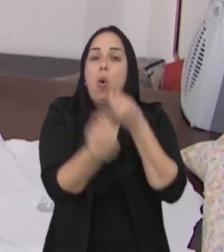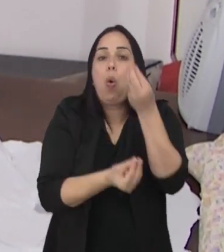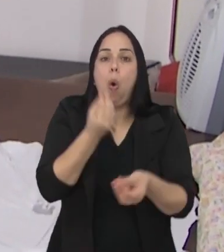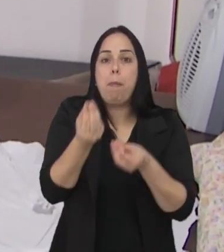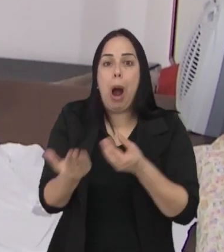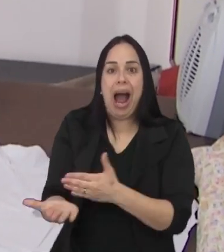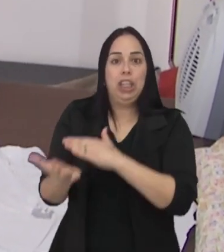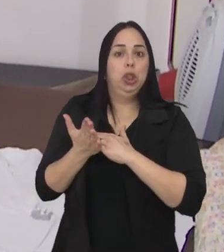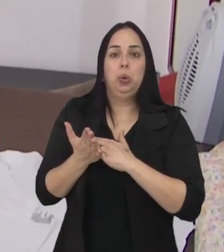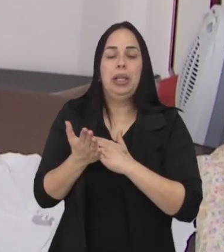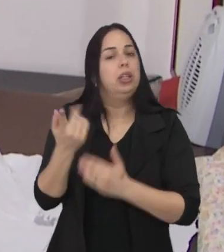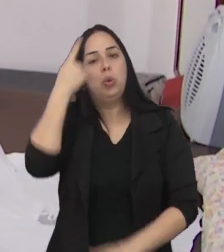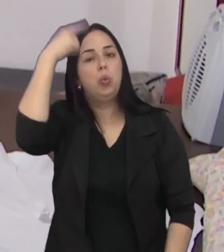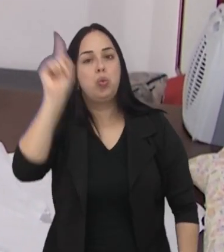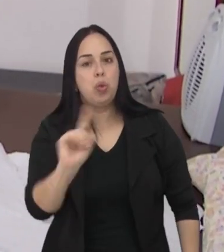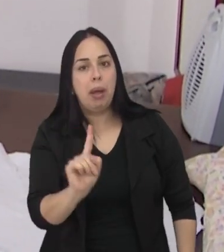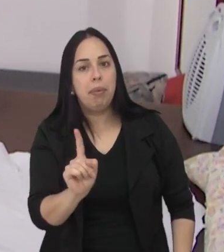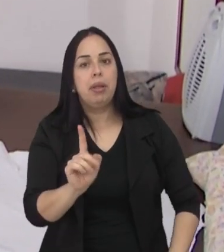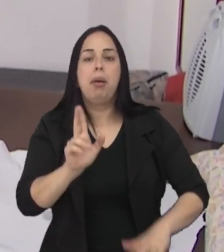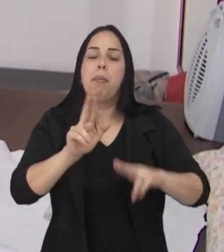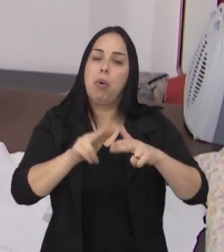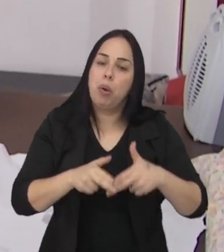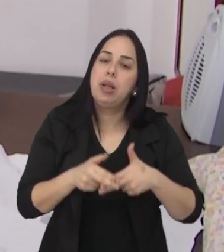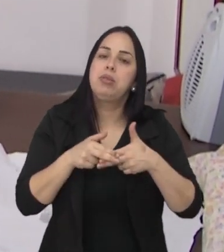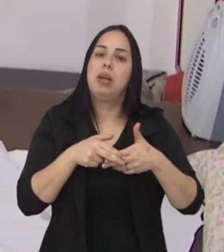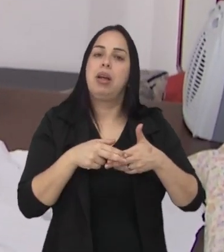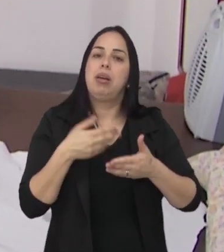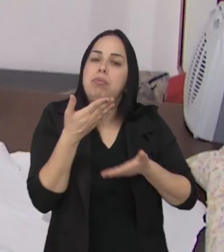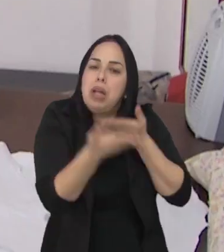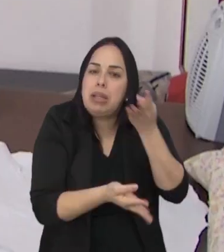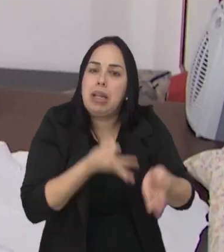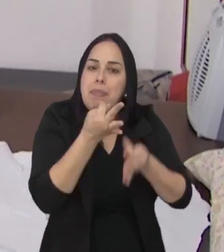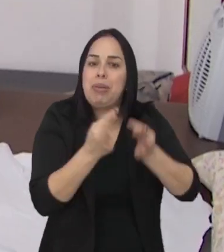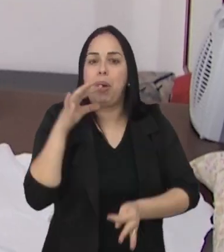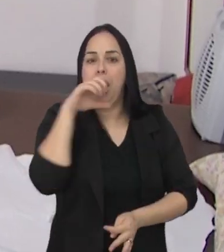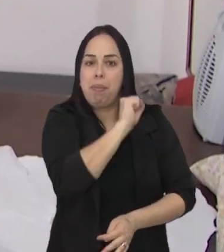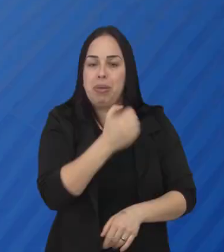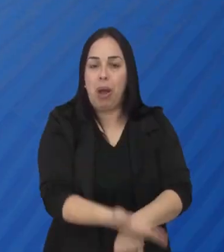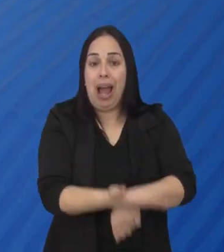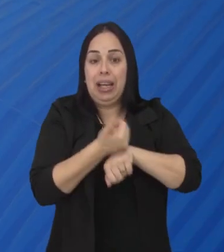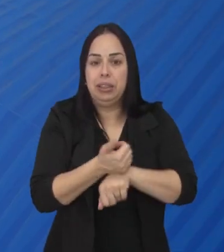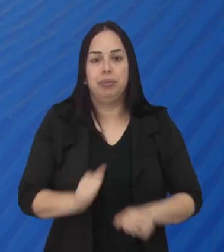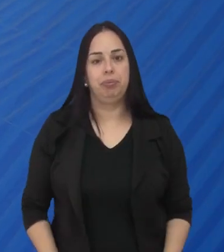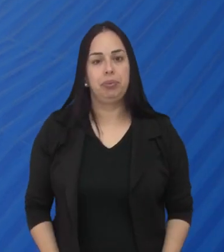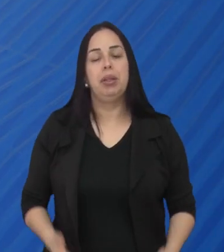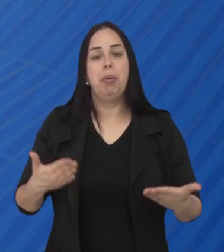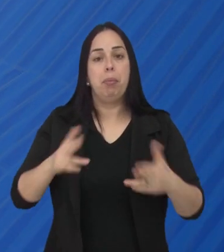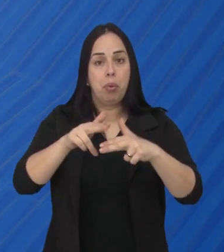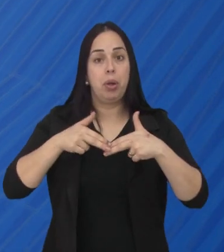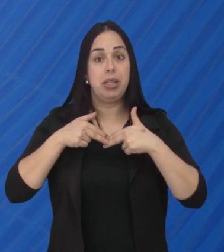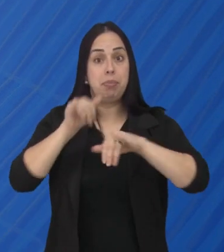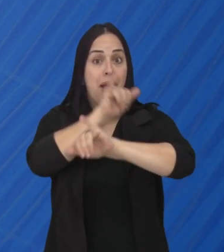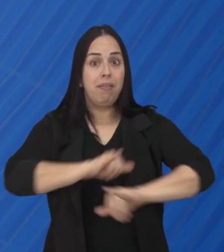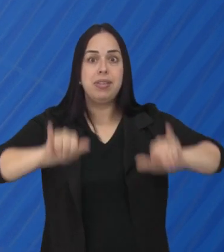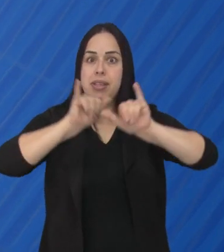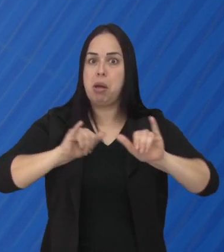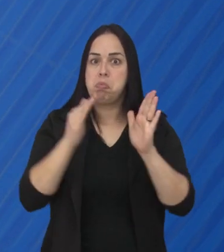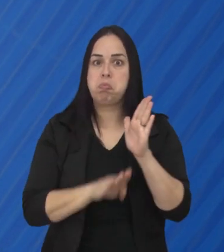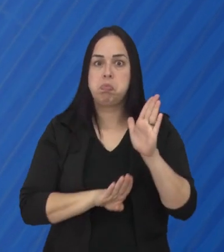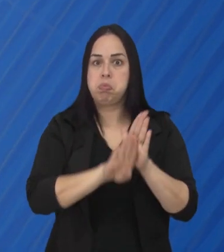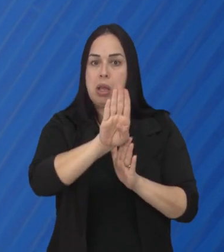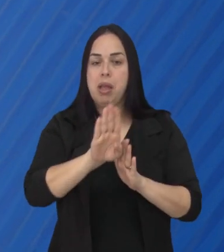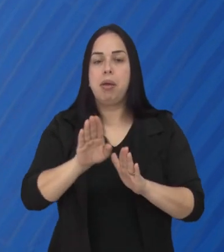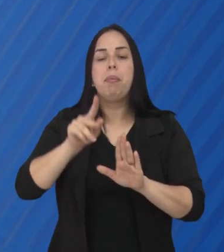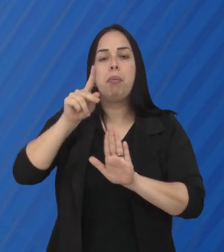onde procurar ajuda, e da importância do acompanhamento desde cedo. Pra ampliar essa informação e o